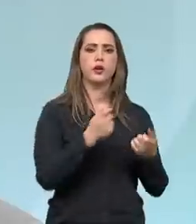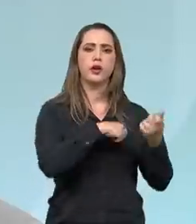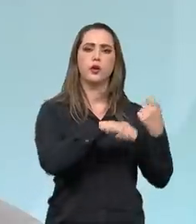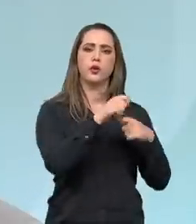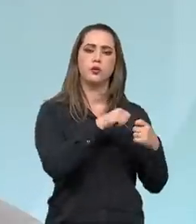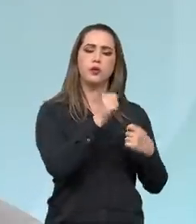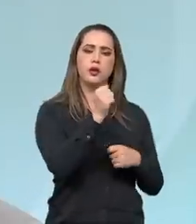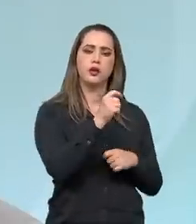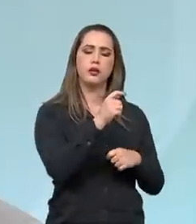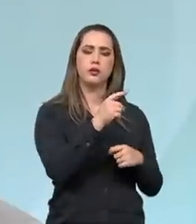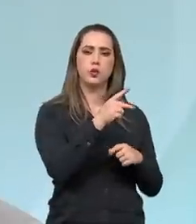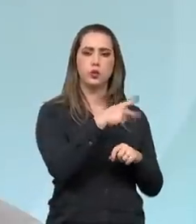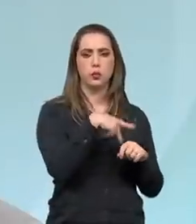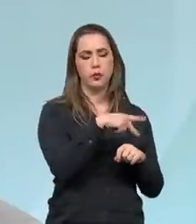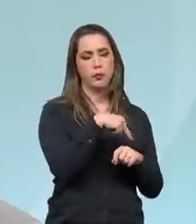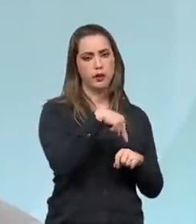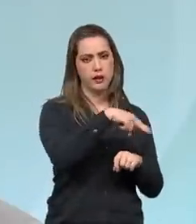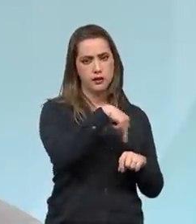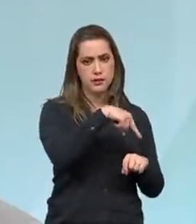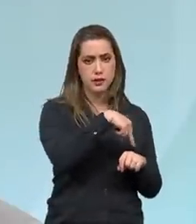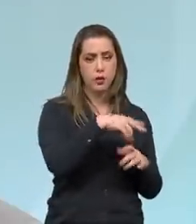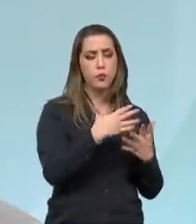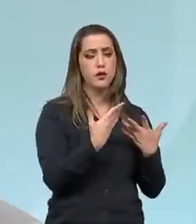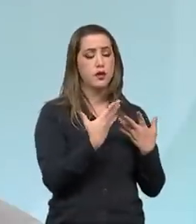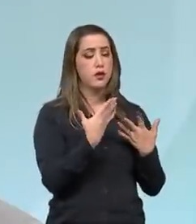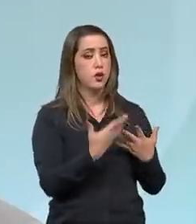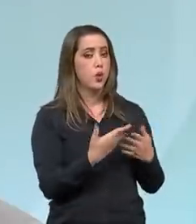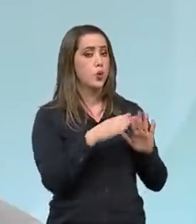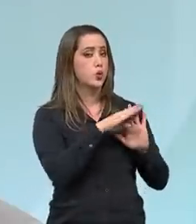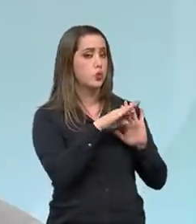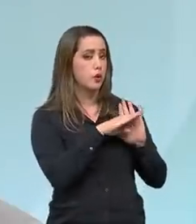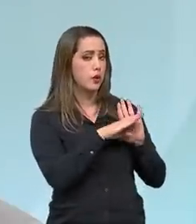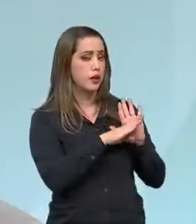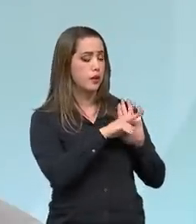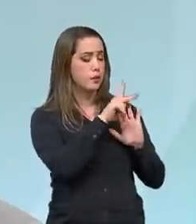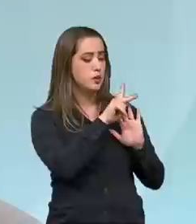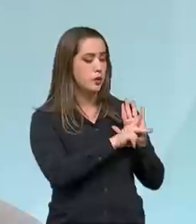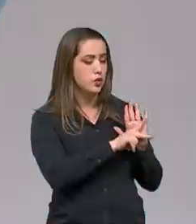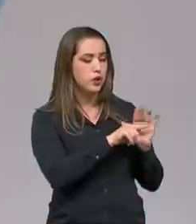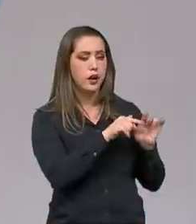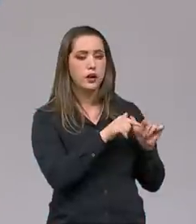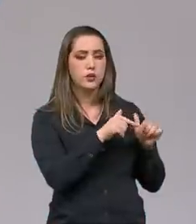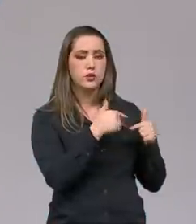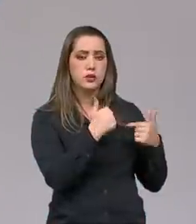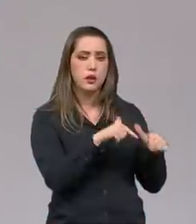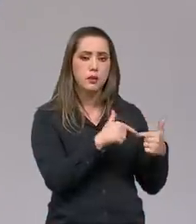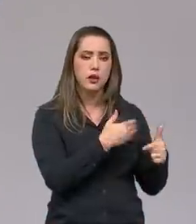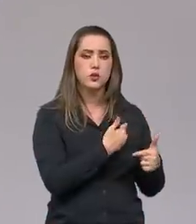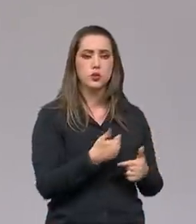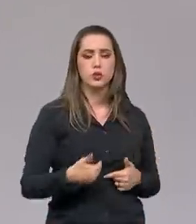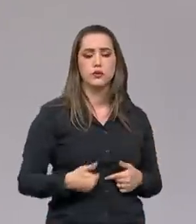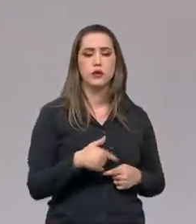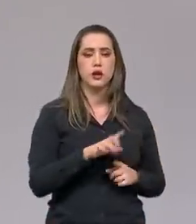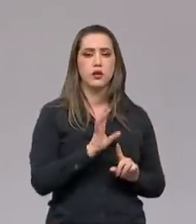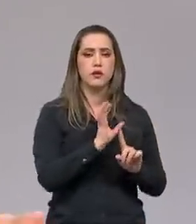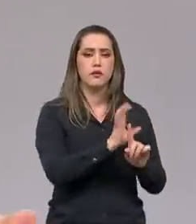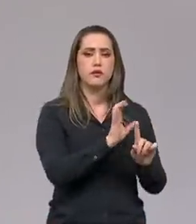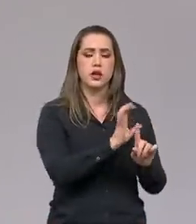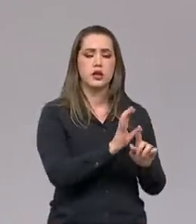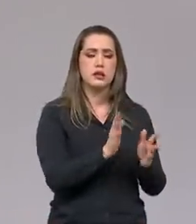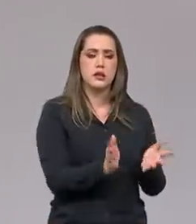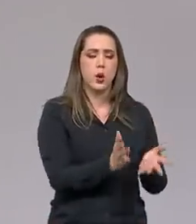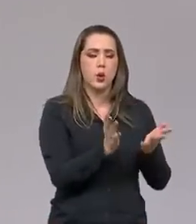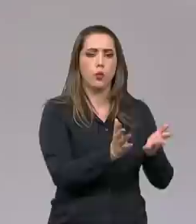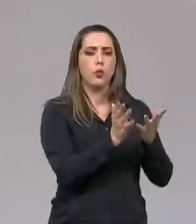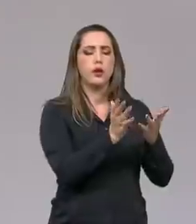da nação. Os programas, as políticas públicas, as ações do Estado têm um papel indutor